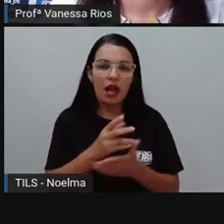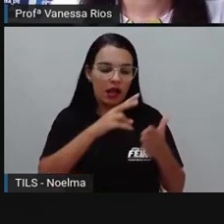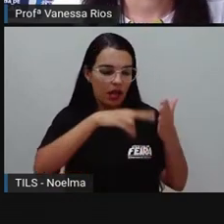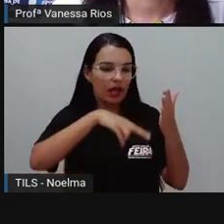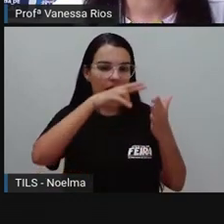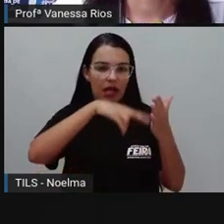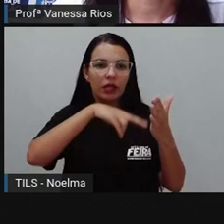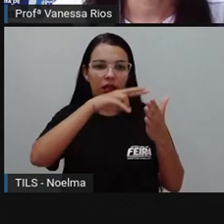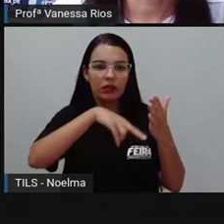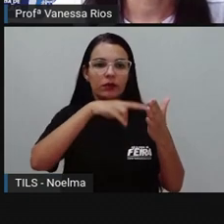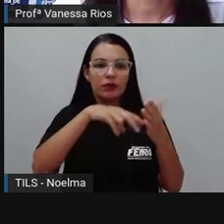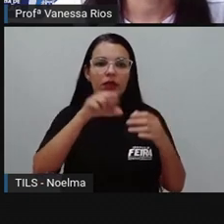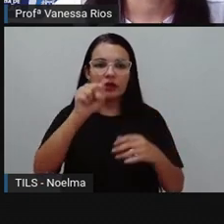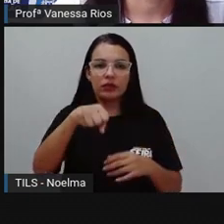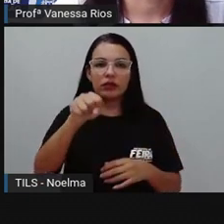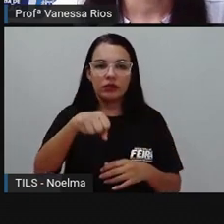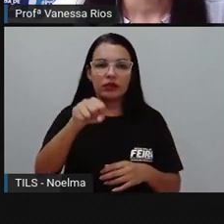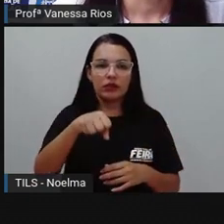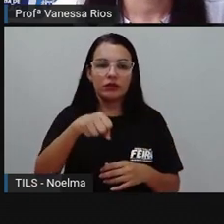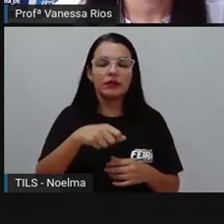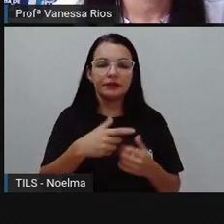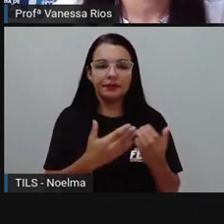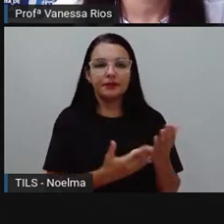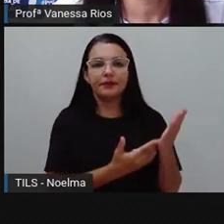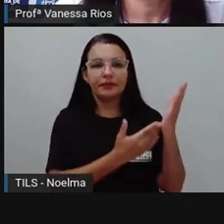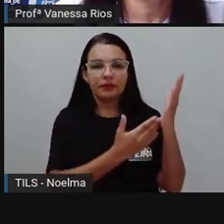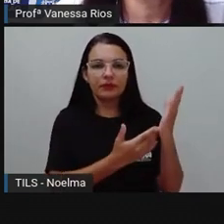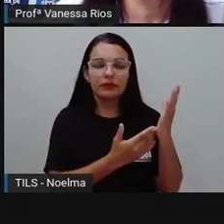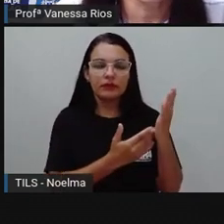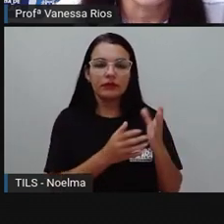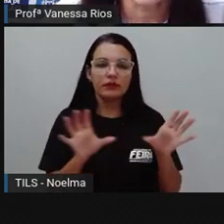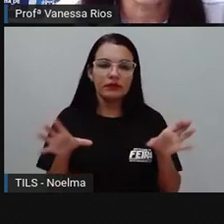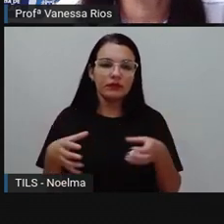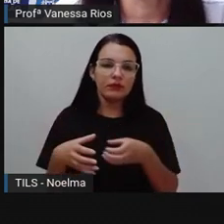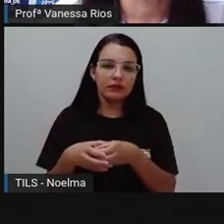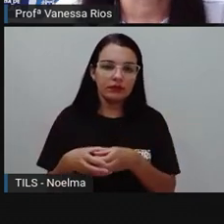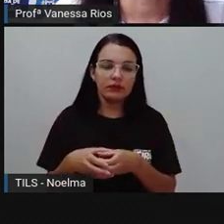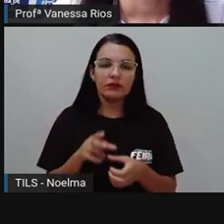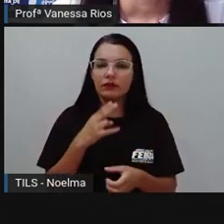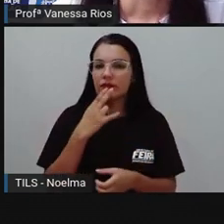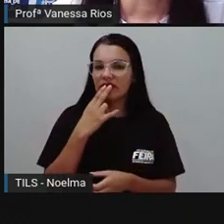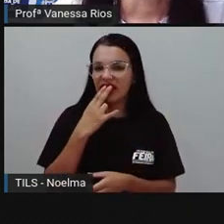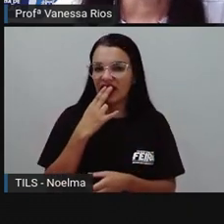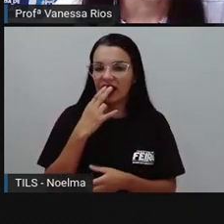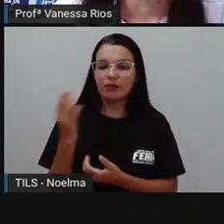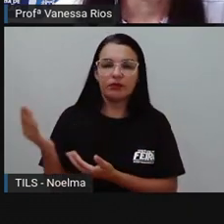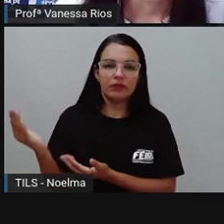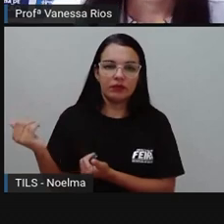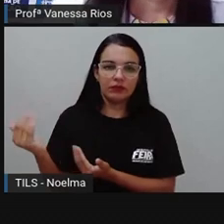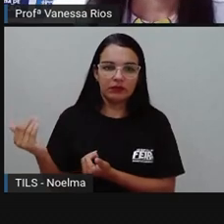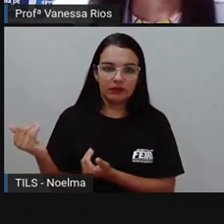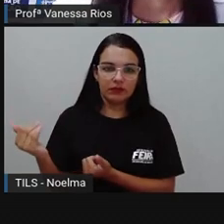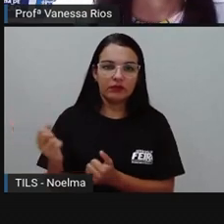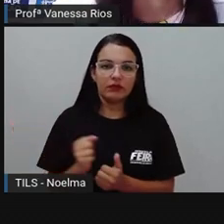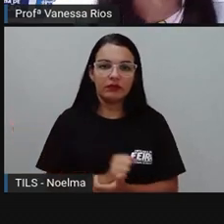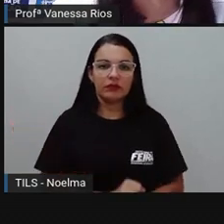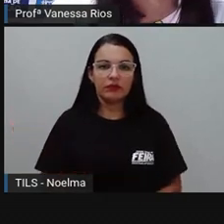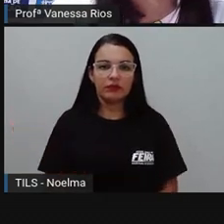trazido pelas histórias em quadrinhos dessa revista da Turma da Mônica Jovem, aí, edição 45.